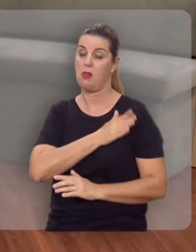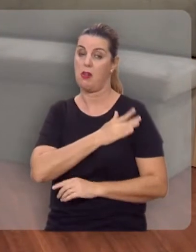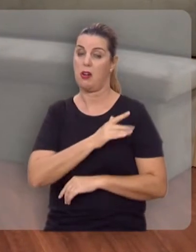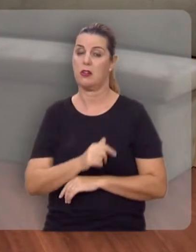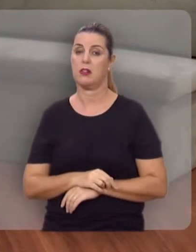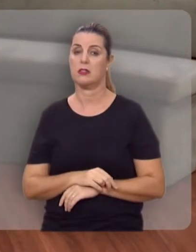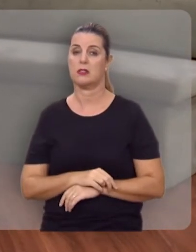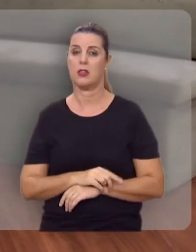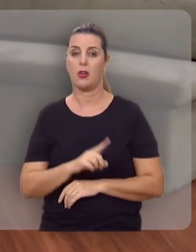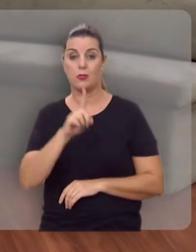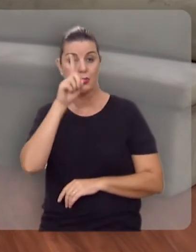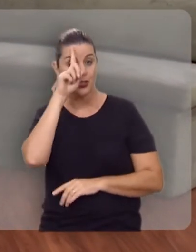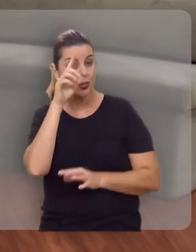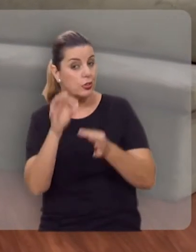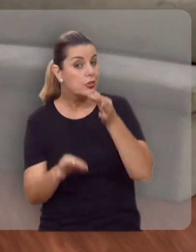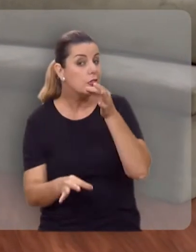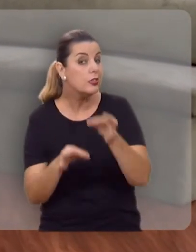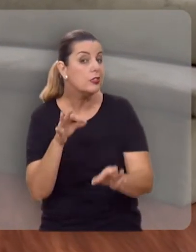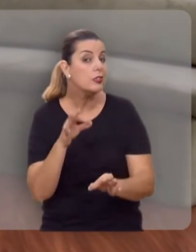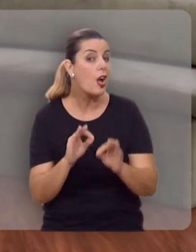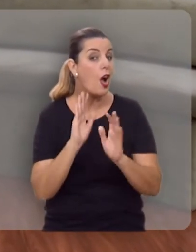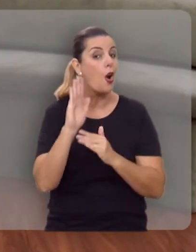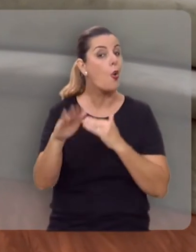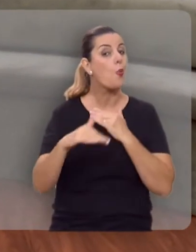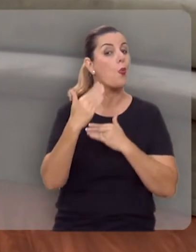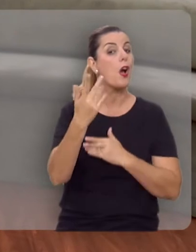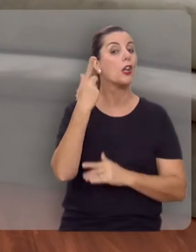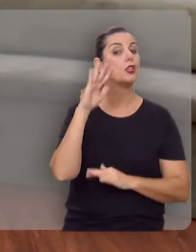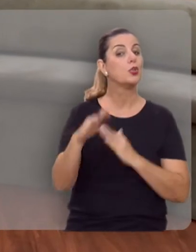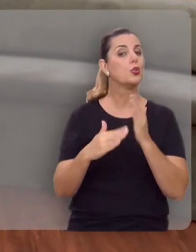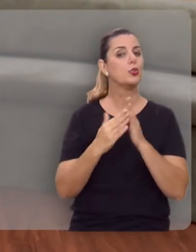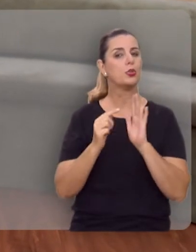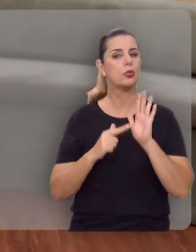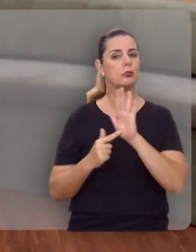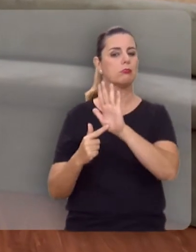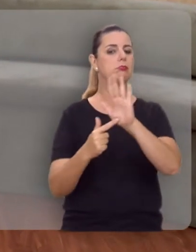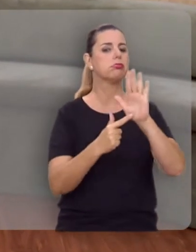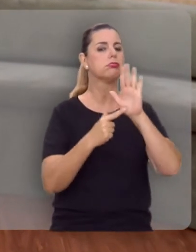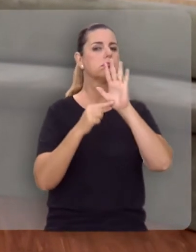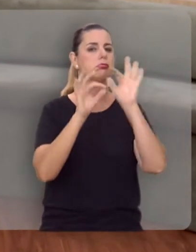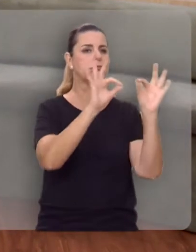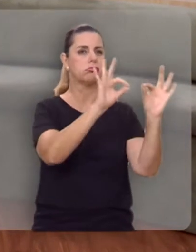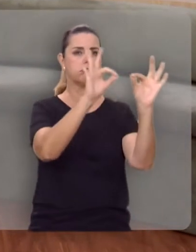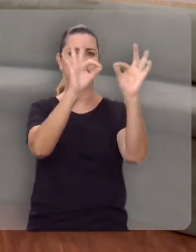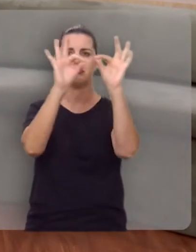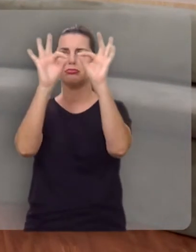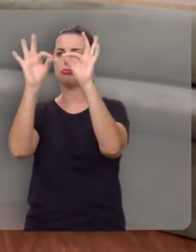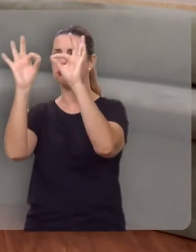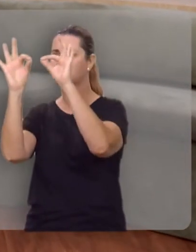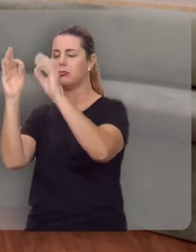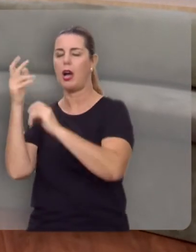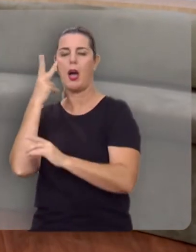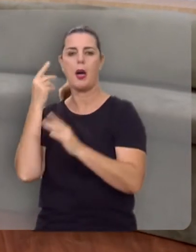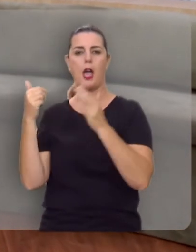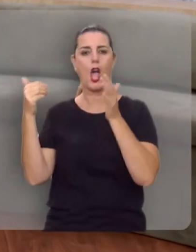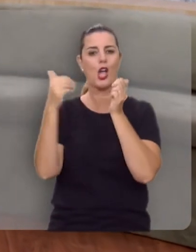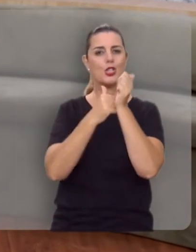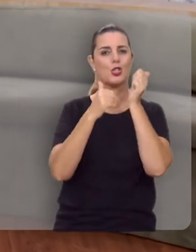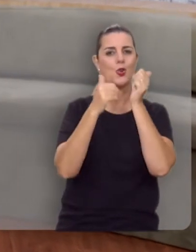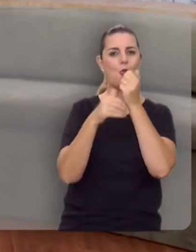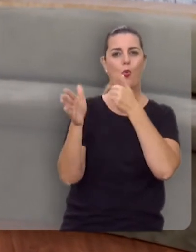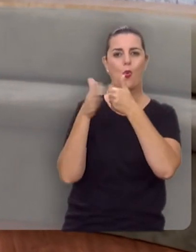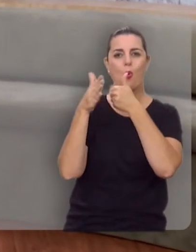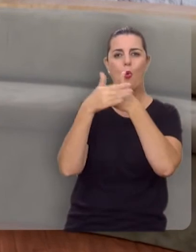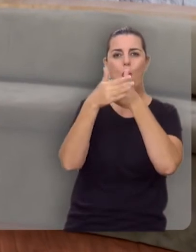do seu coração. Ah, dia do juízo, quando tudo isso virá à tona e tudo aquilo que está escondido será